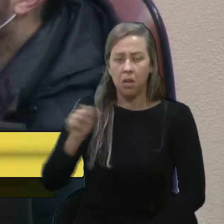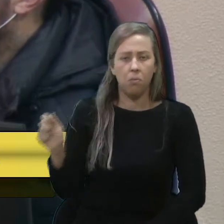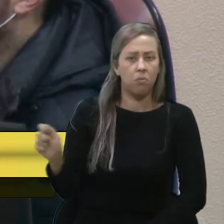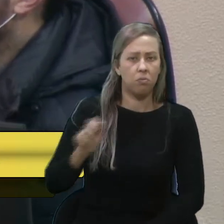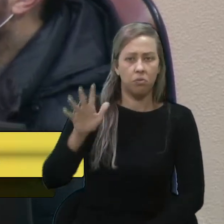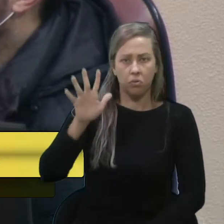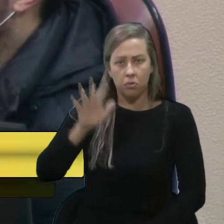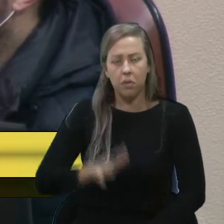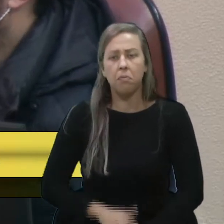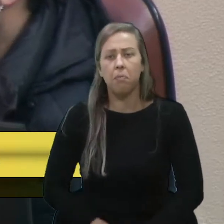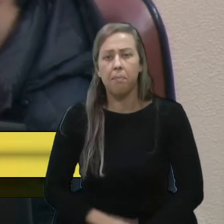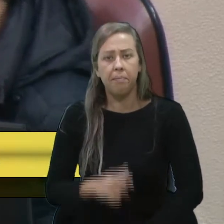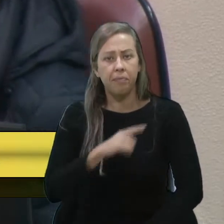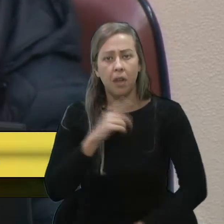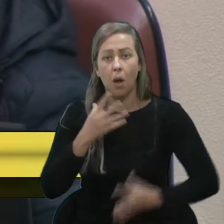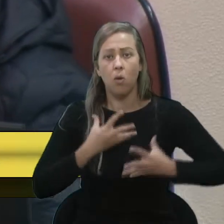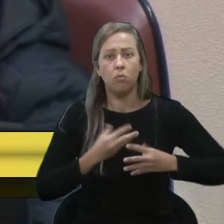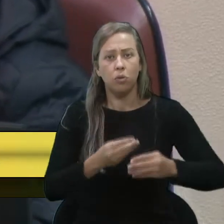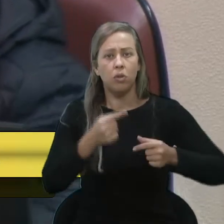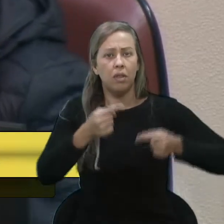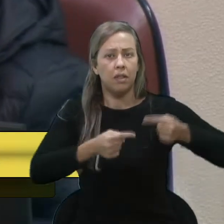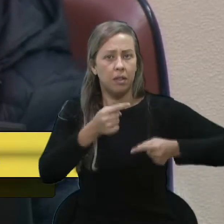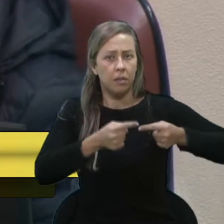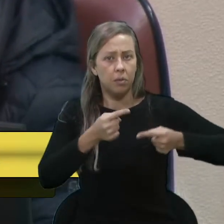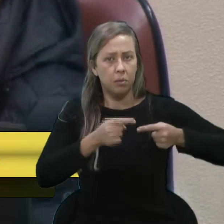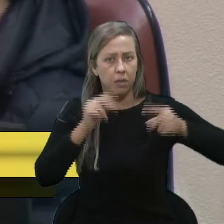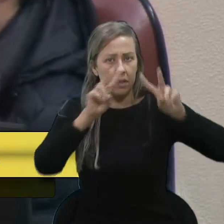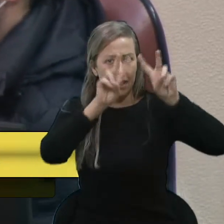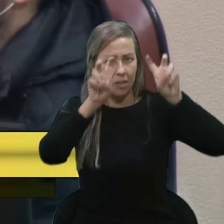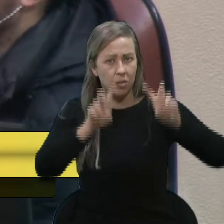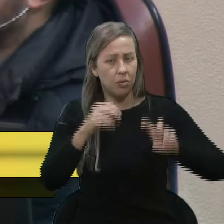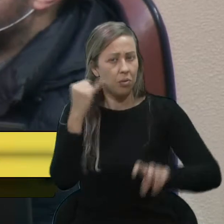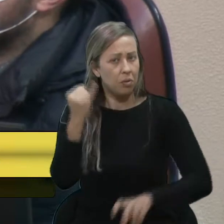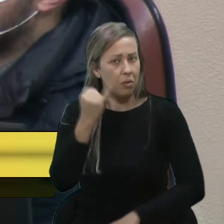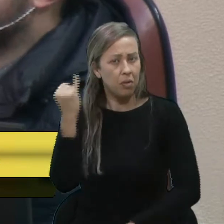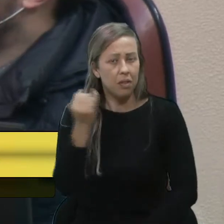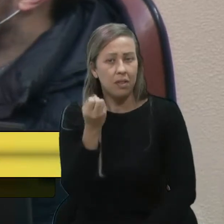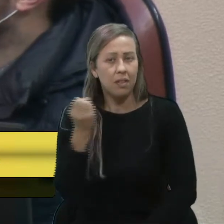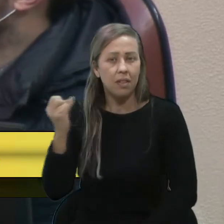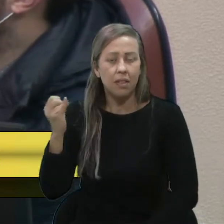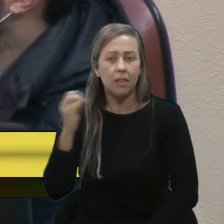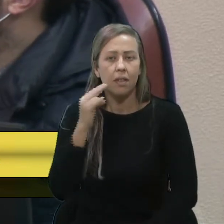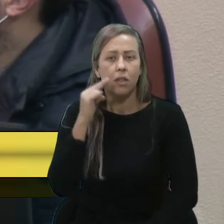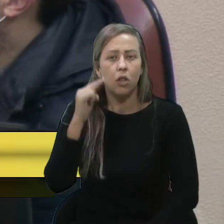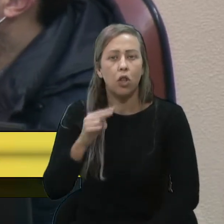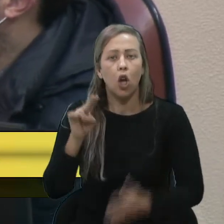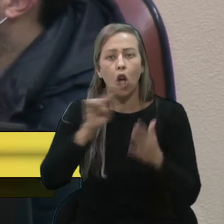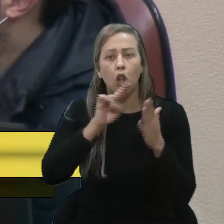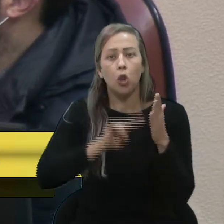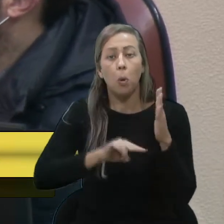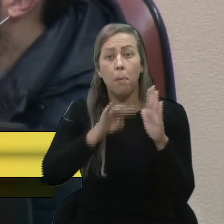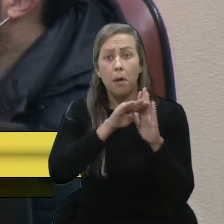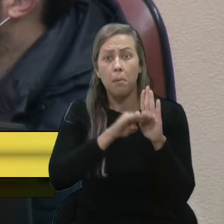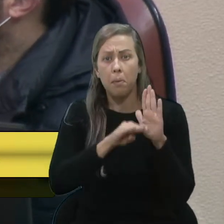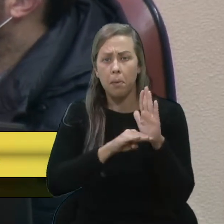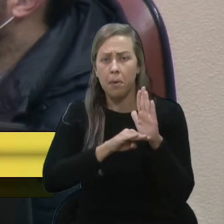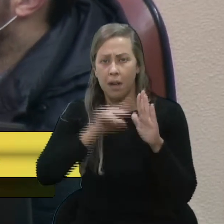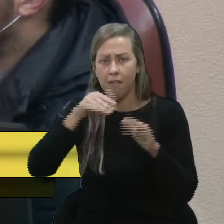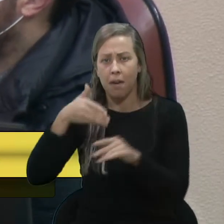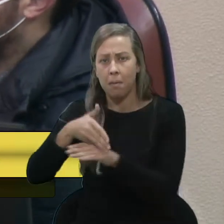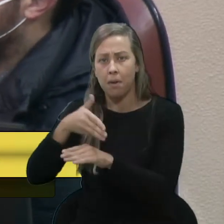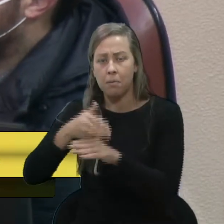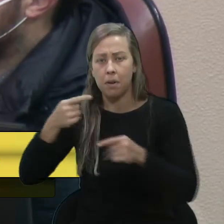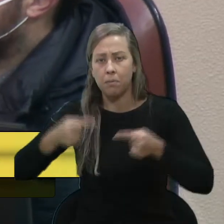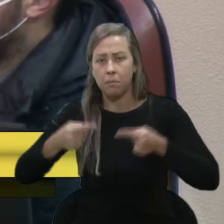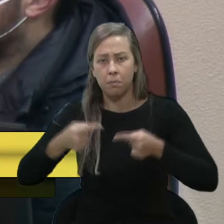tem muitos debates, muitos assuntos extremamente importantes, e se nós pegarmos simplesmente nos nomes de quem vai fazer esse debate, nós temos